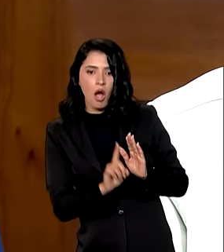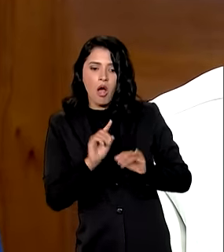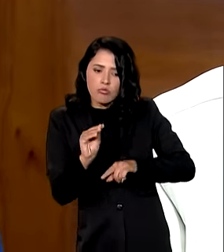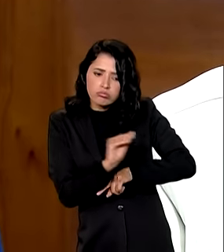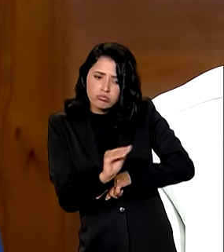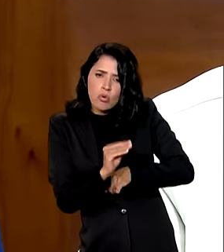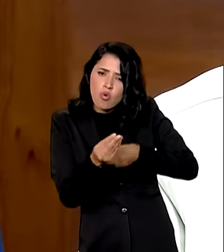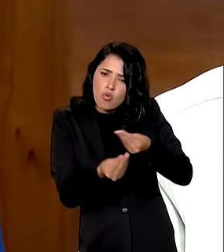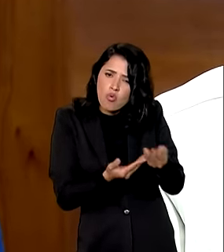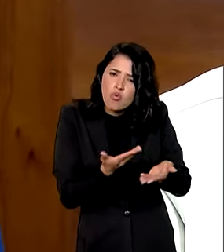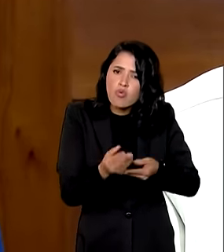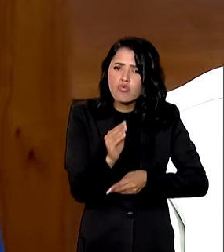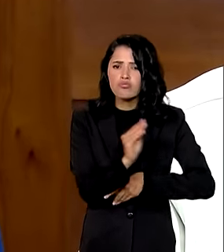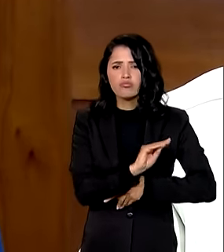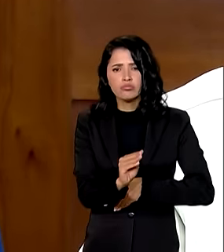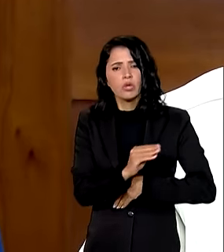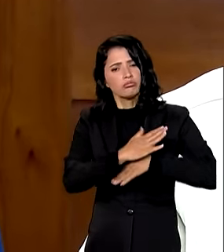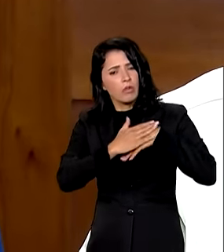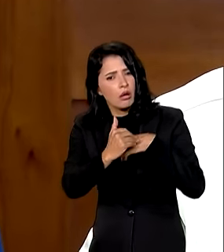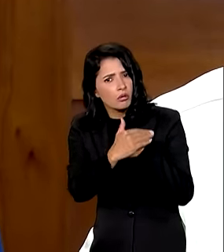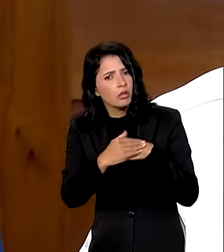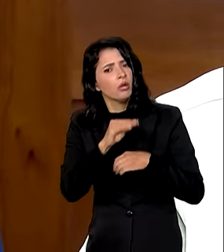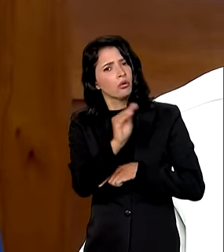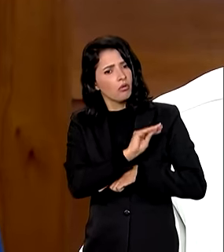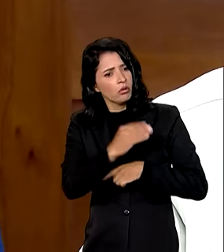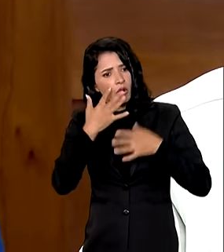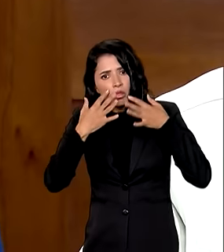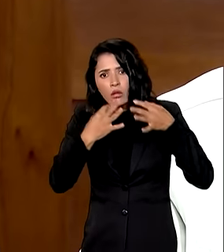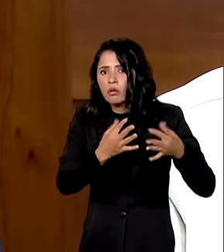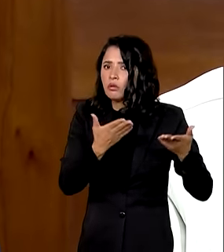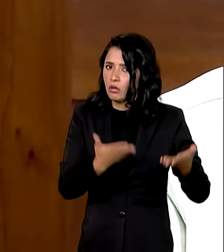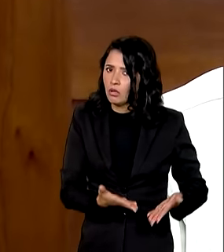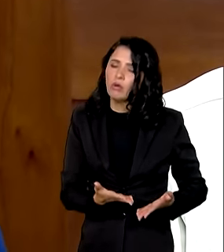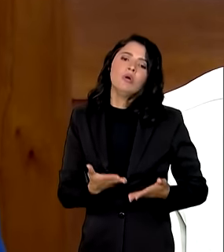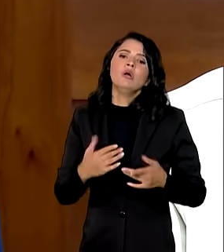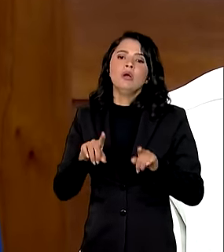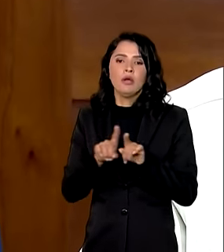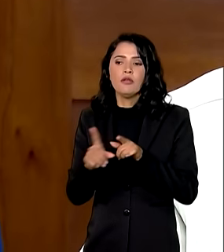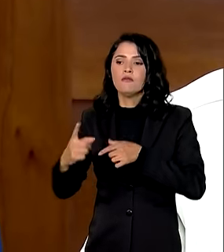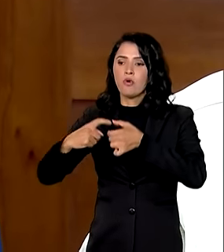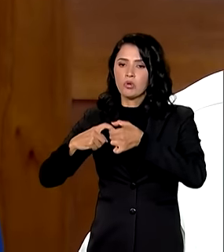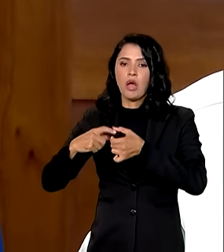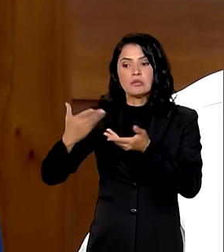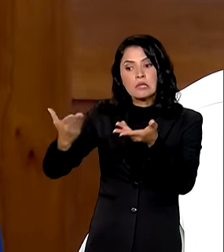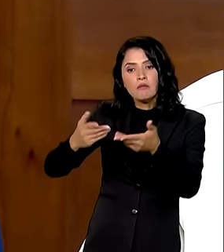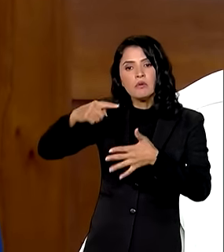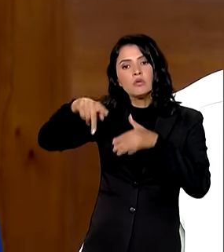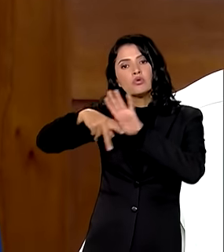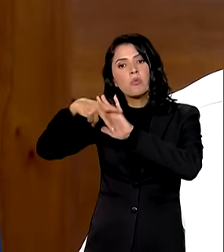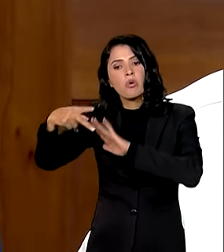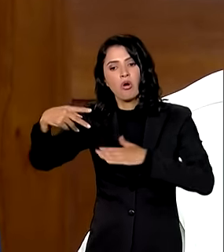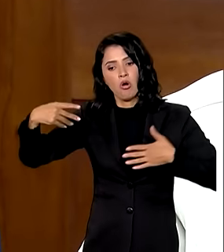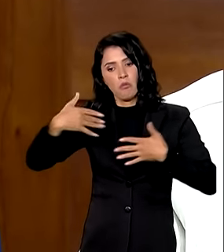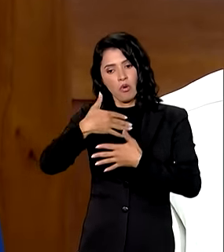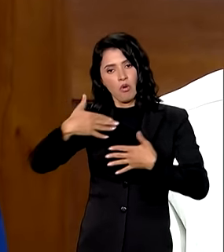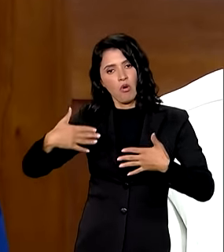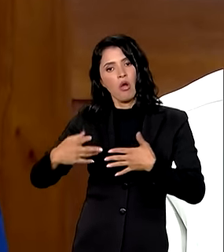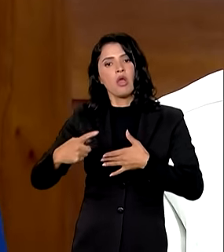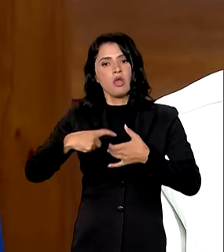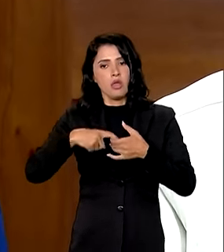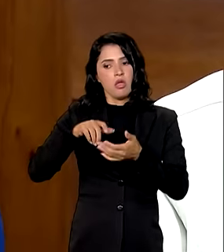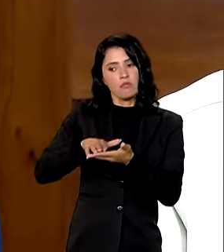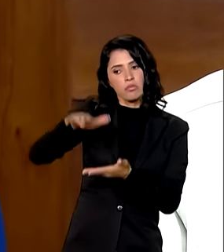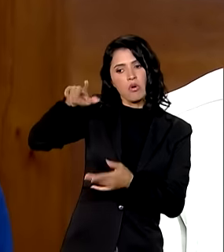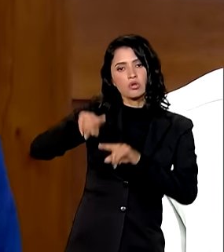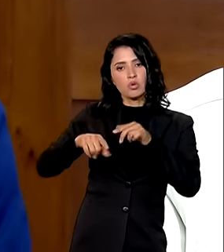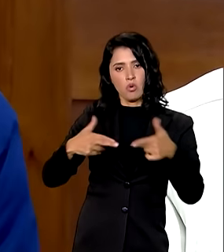com todo o carinho, com atenção que os que merecem, e o reestabelecimento de serviços e o reabastecimento.